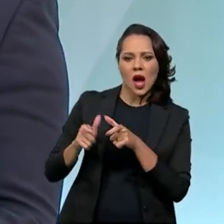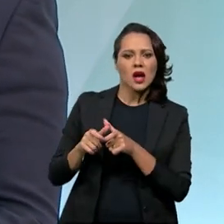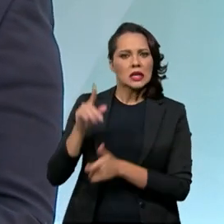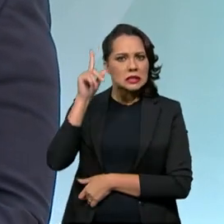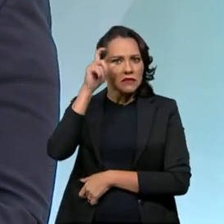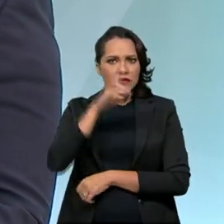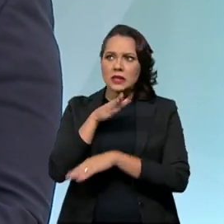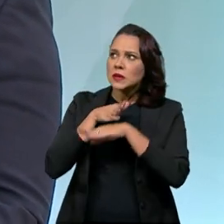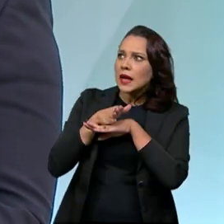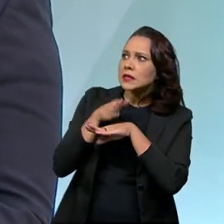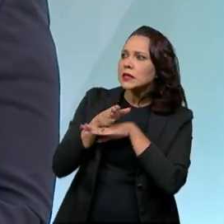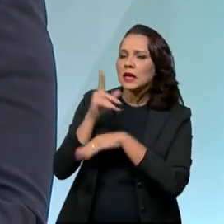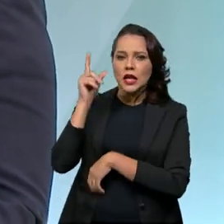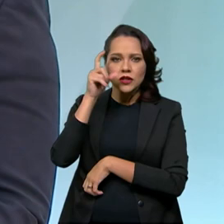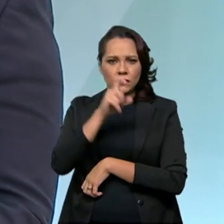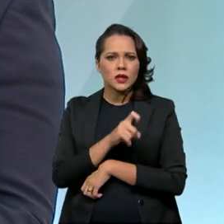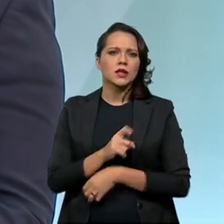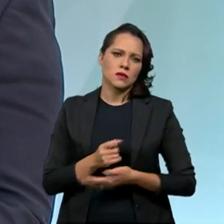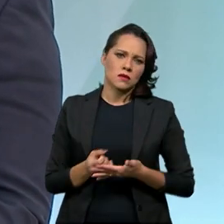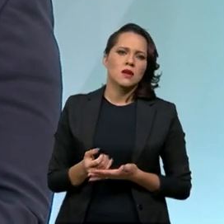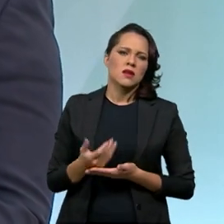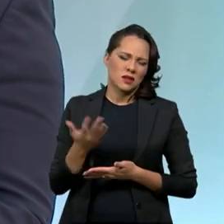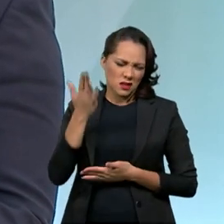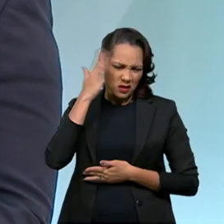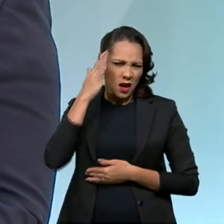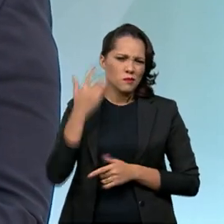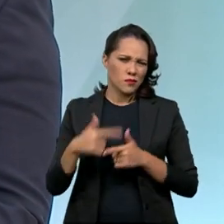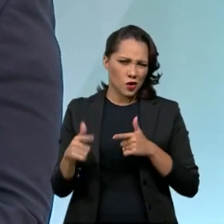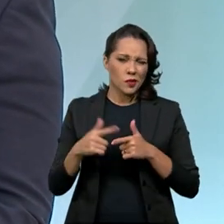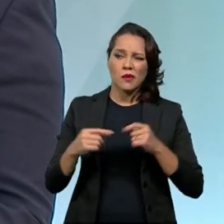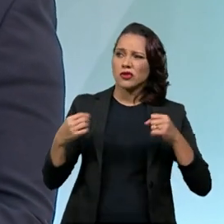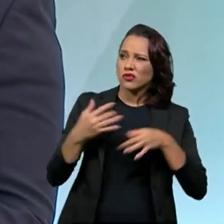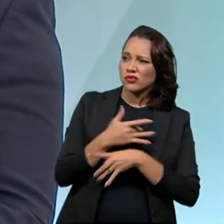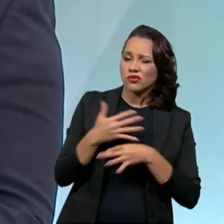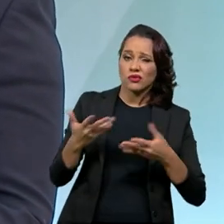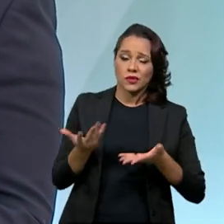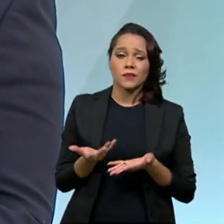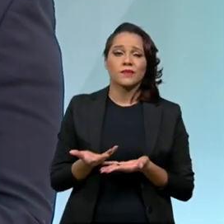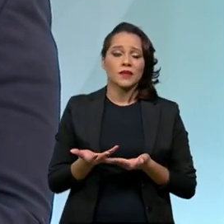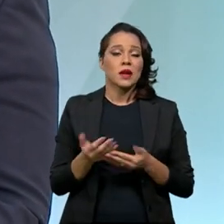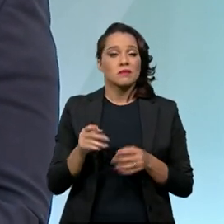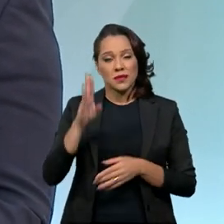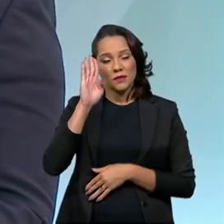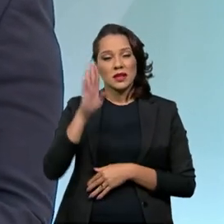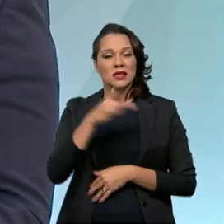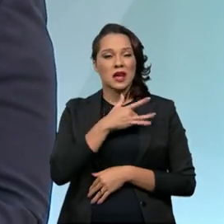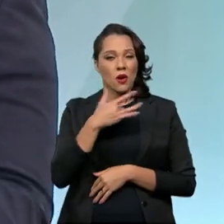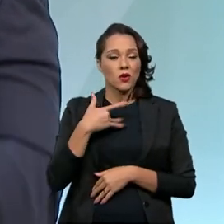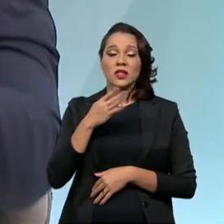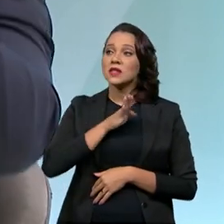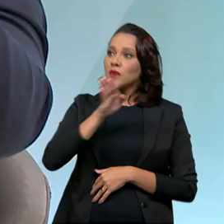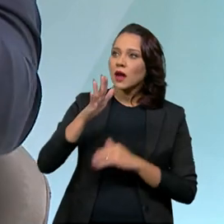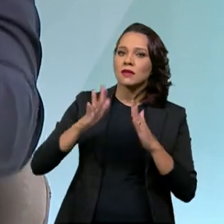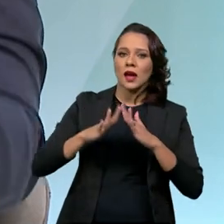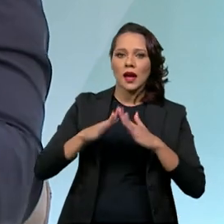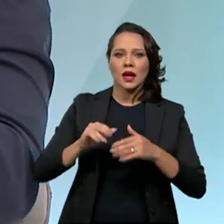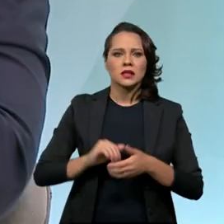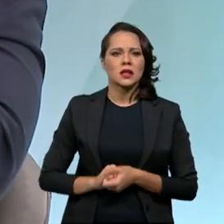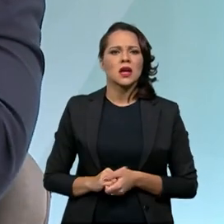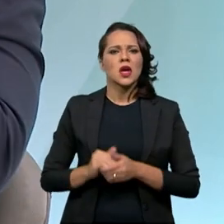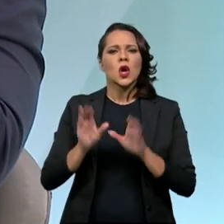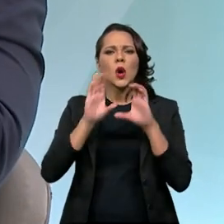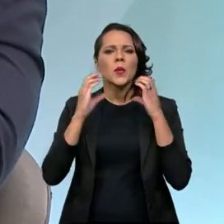dificilmente você consegue chegar. A gente sabe pelo problema do tráfego em vários lugares. Os agentes comunitários de saúde, eles vão lá. Comunidades